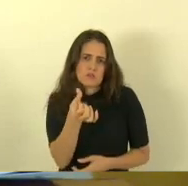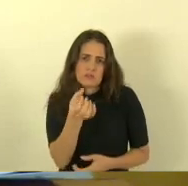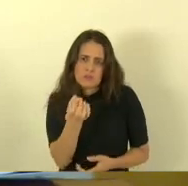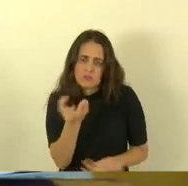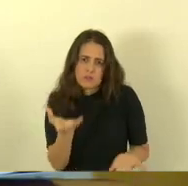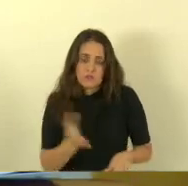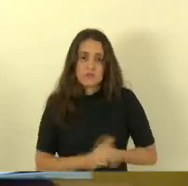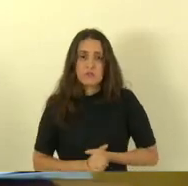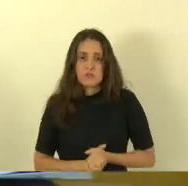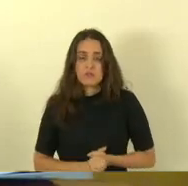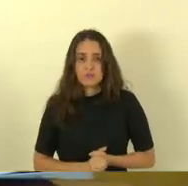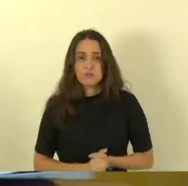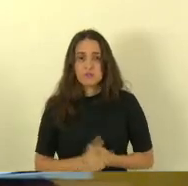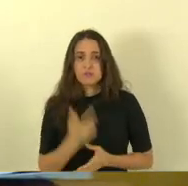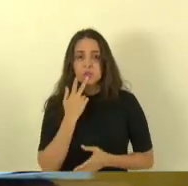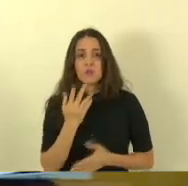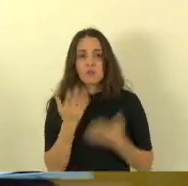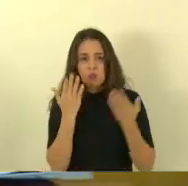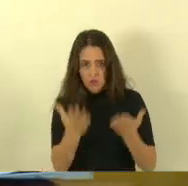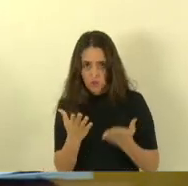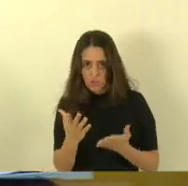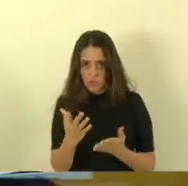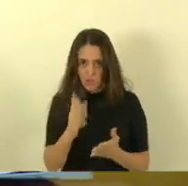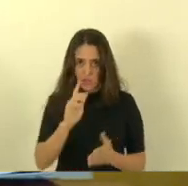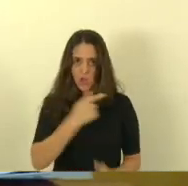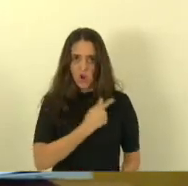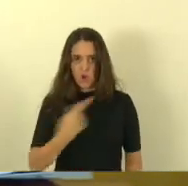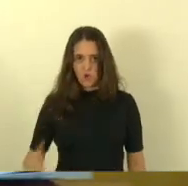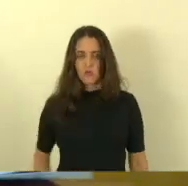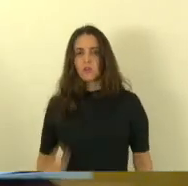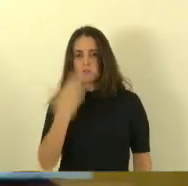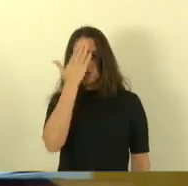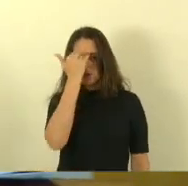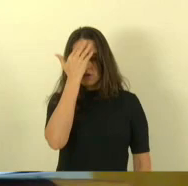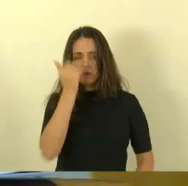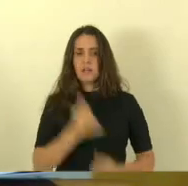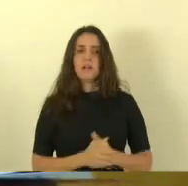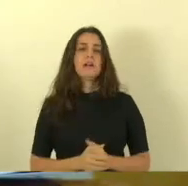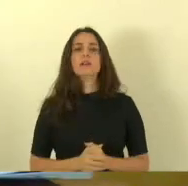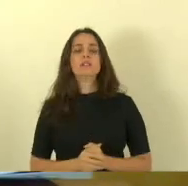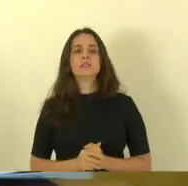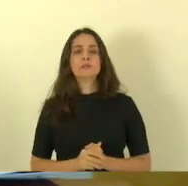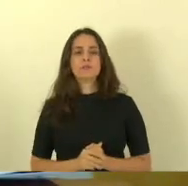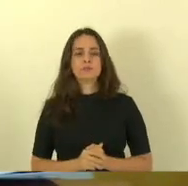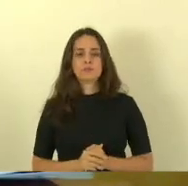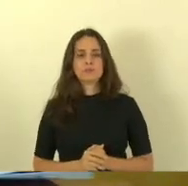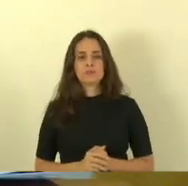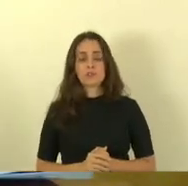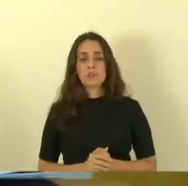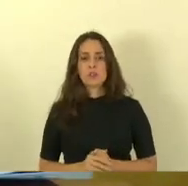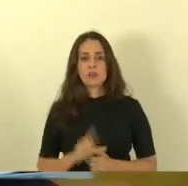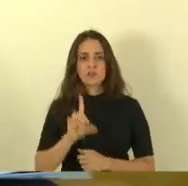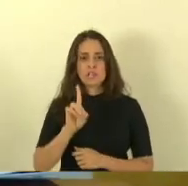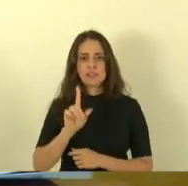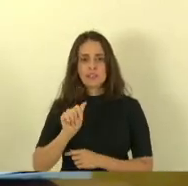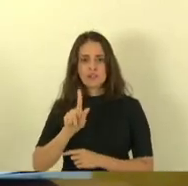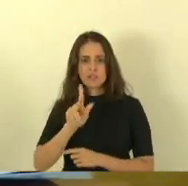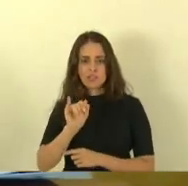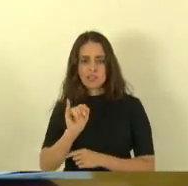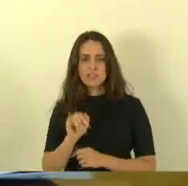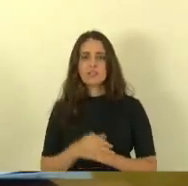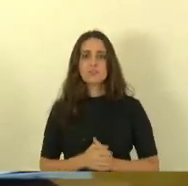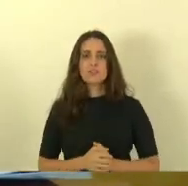e eu vou falar com você Renato vou falar com você vou falar com Davi Davi tá ouvindo lá